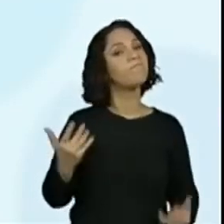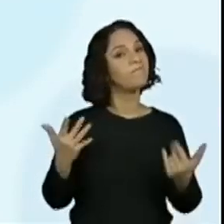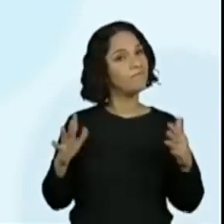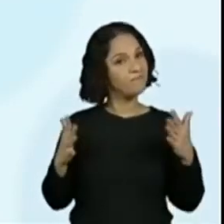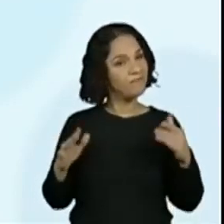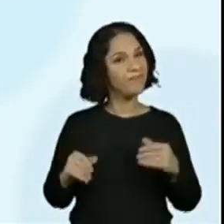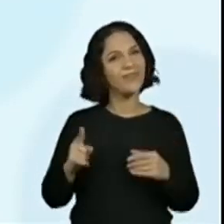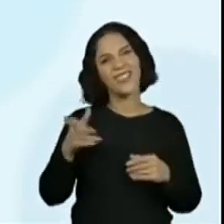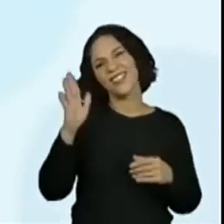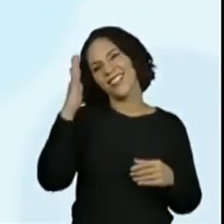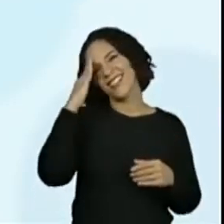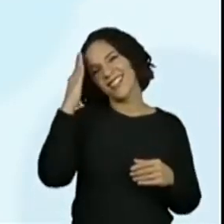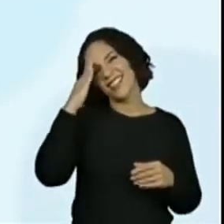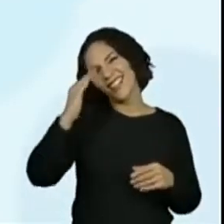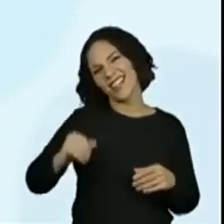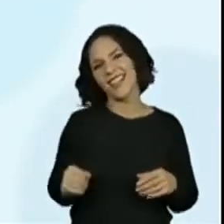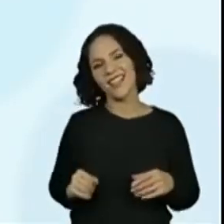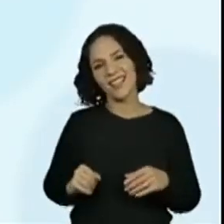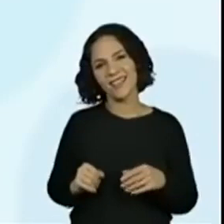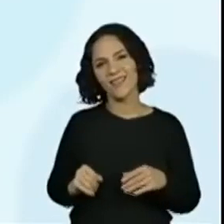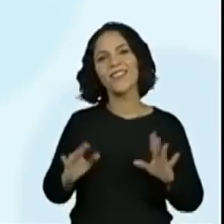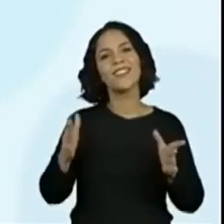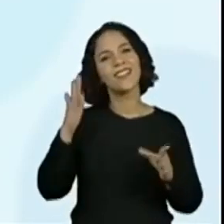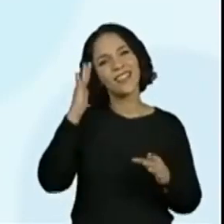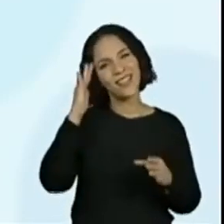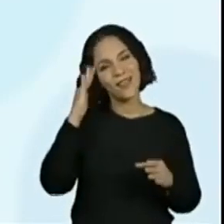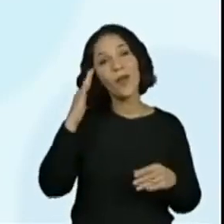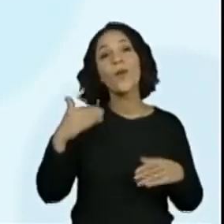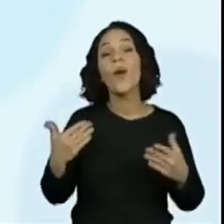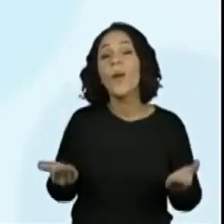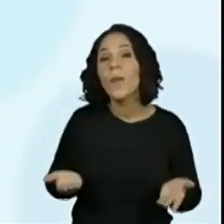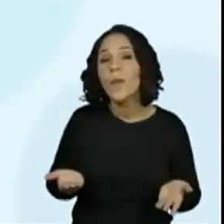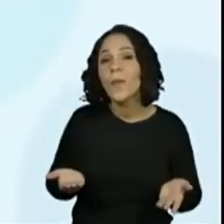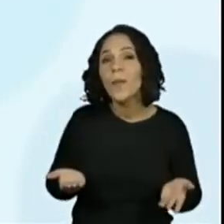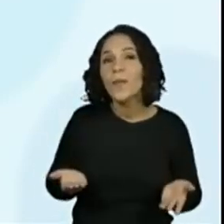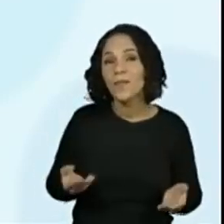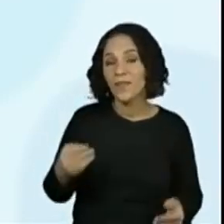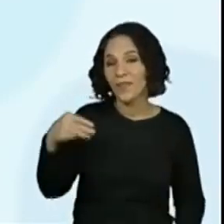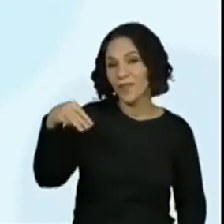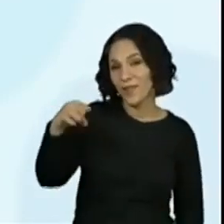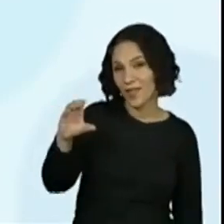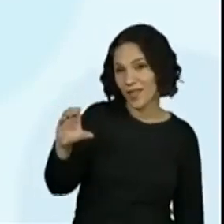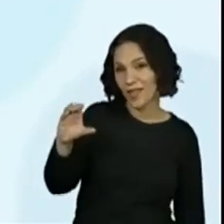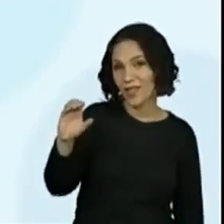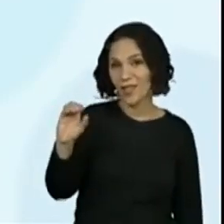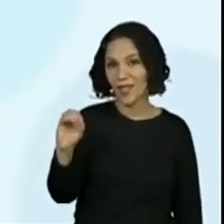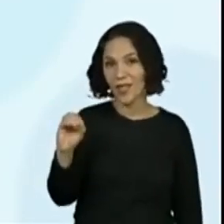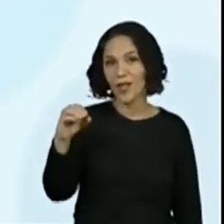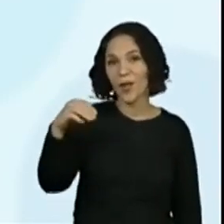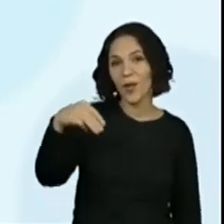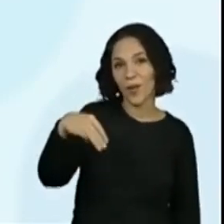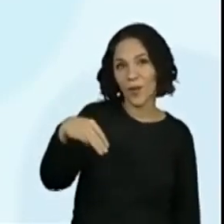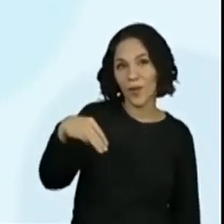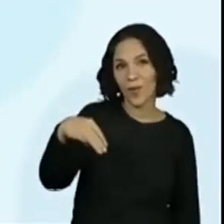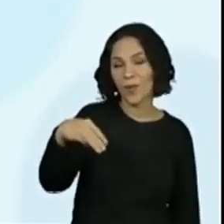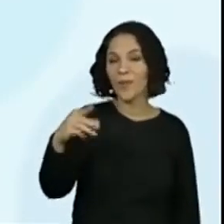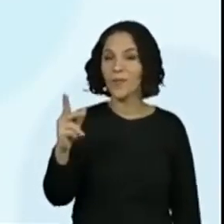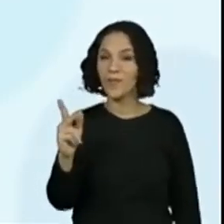Ah, eles já mataram, professora. Vamos descobrir então se apareceu? Vamos. Ah, esse com